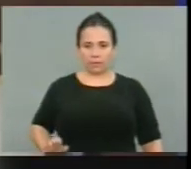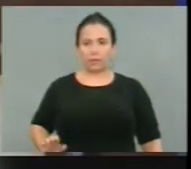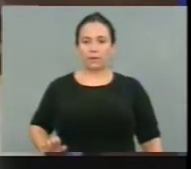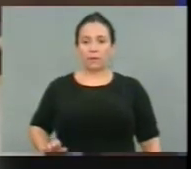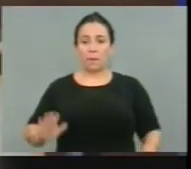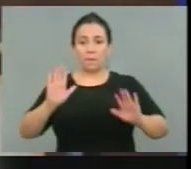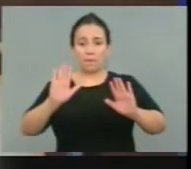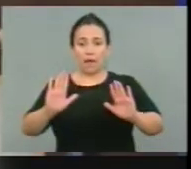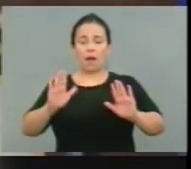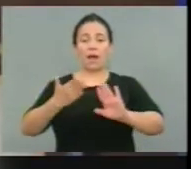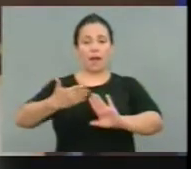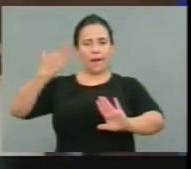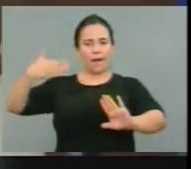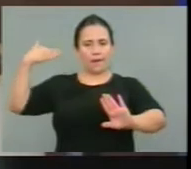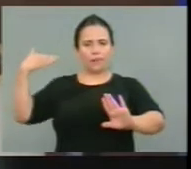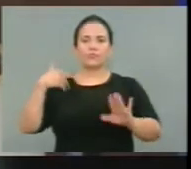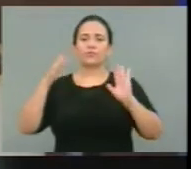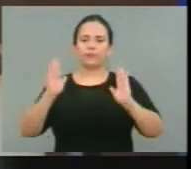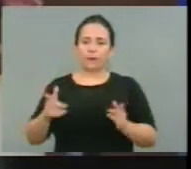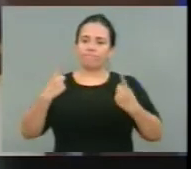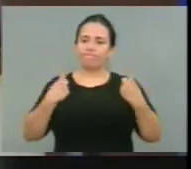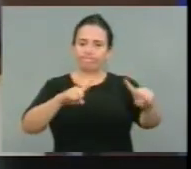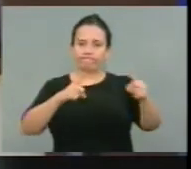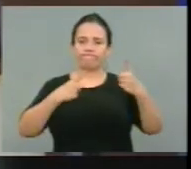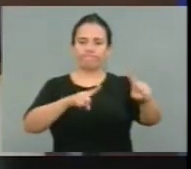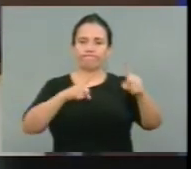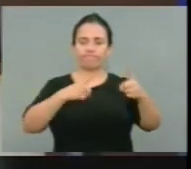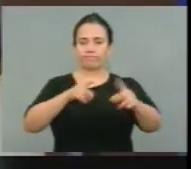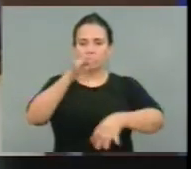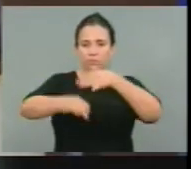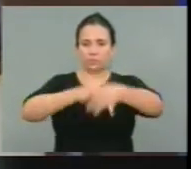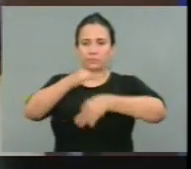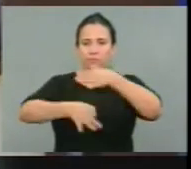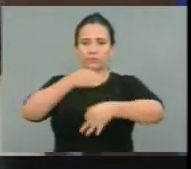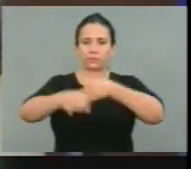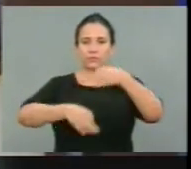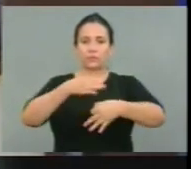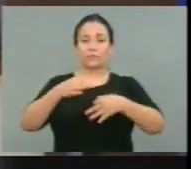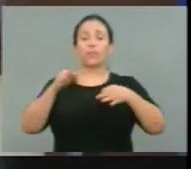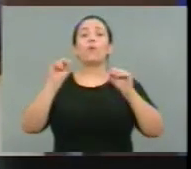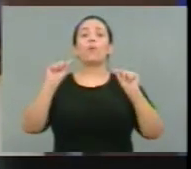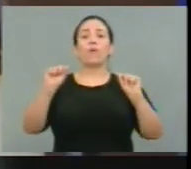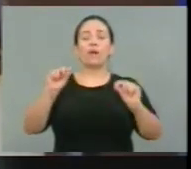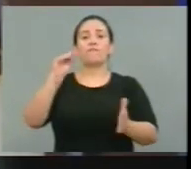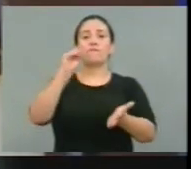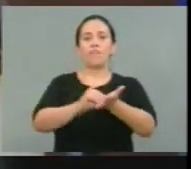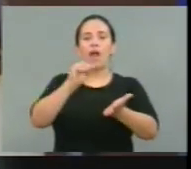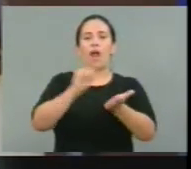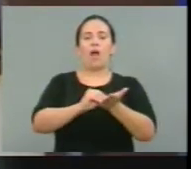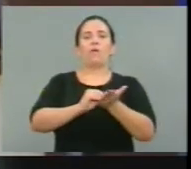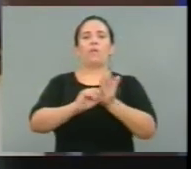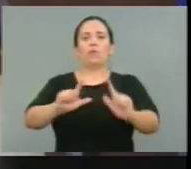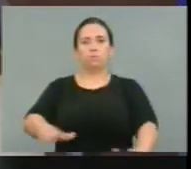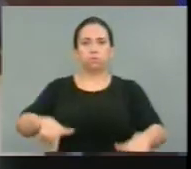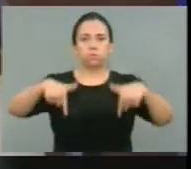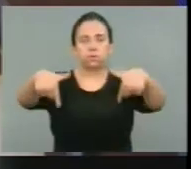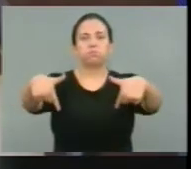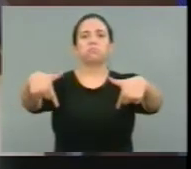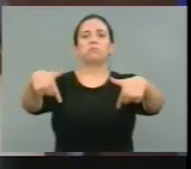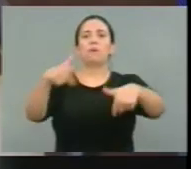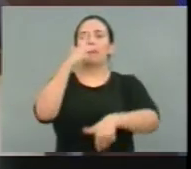mais de antes, eu já tinha críticas, as mais severas, a falta de apetite e a